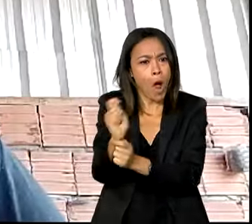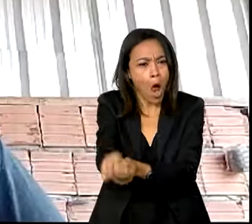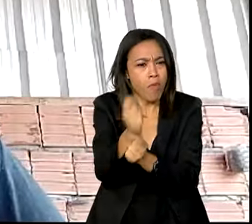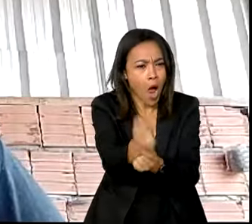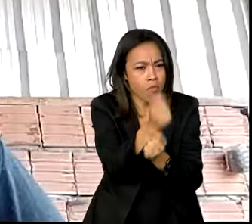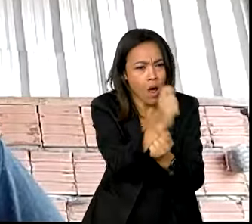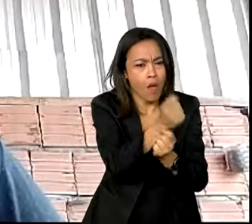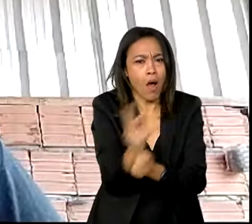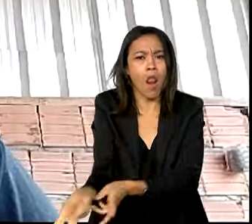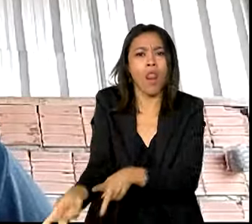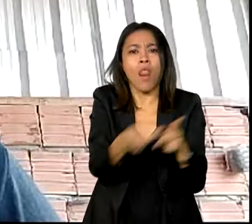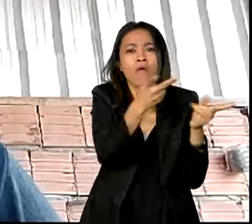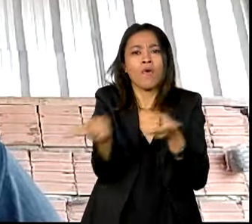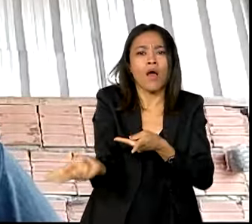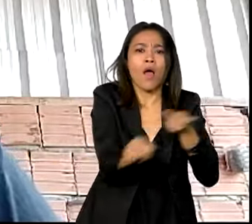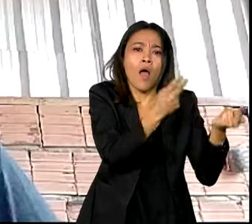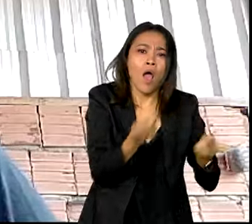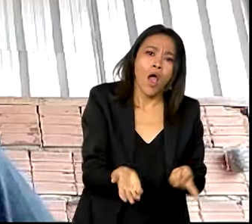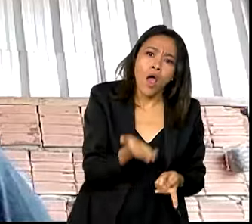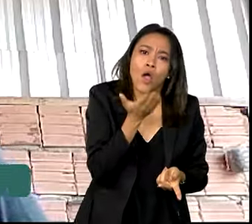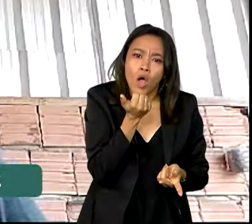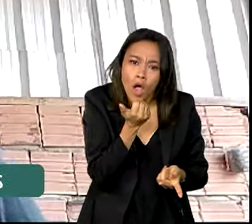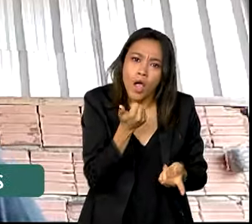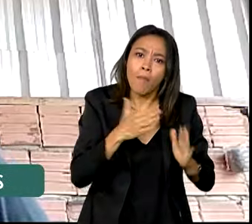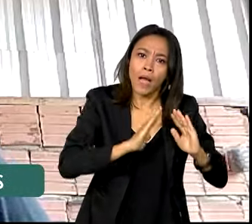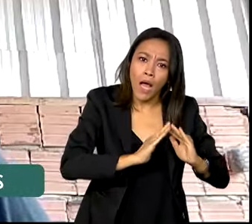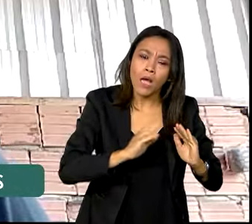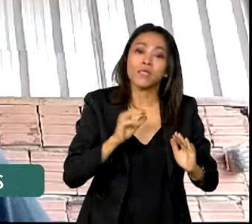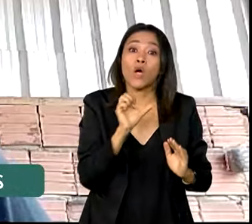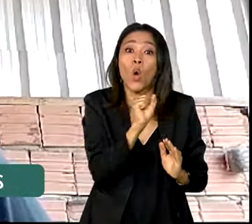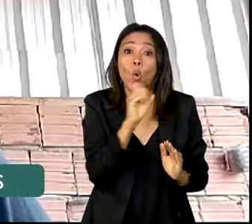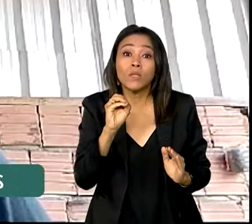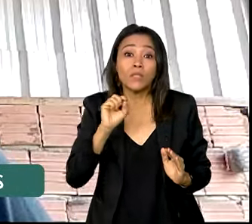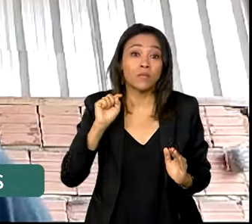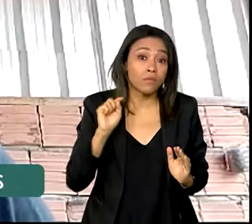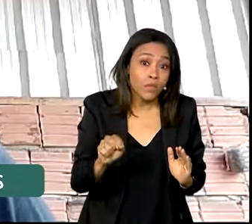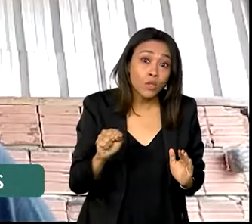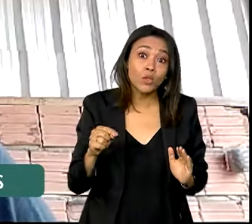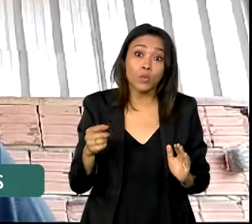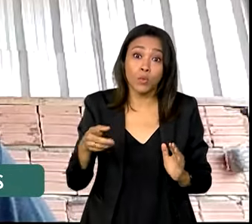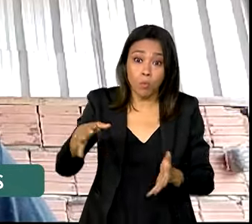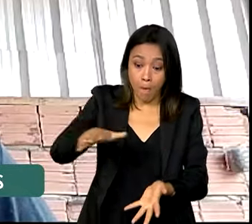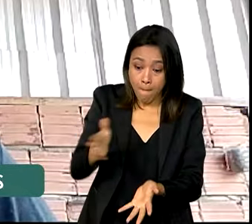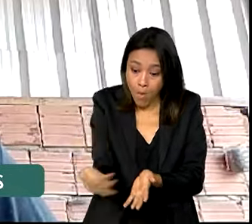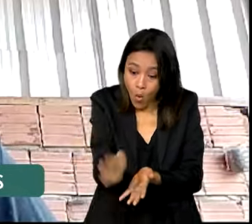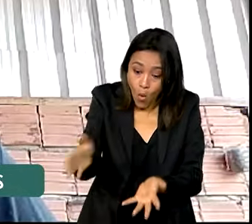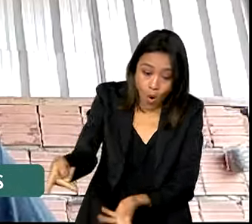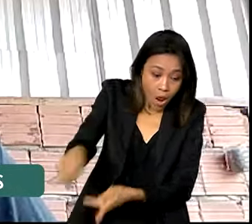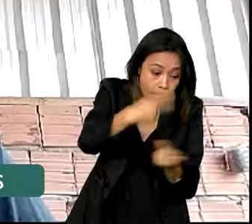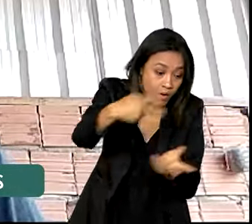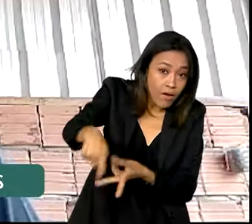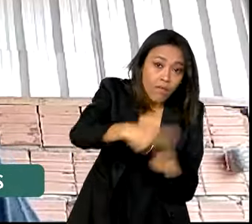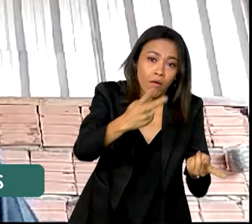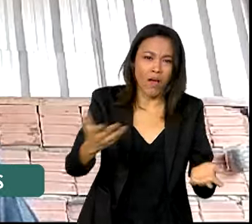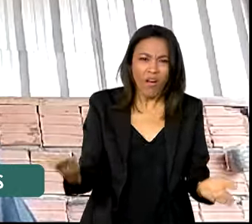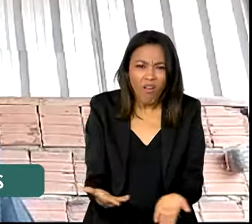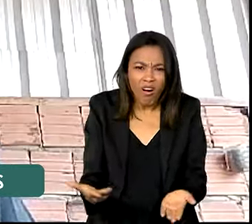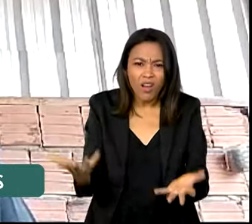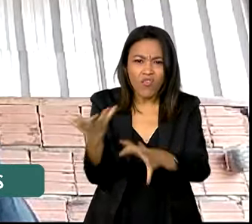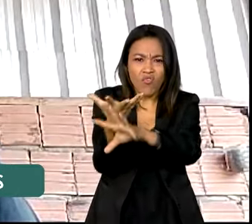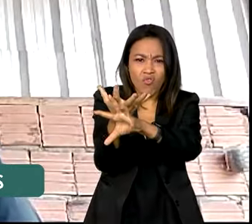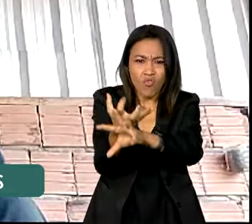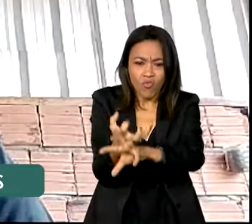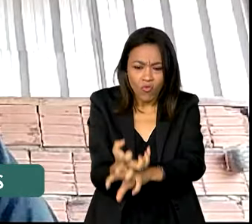alimento para casa. Eu faturava de R$ 800 a R$.000 por mês. E agora, com essa estiagem,